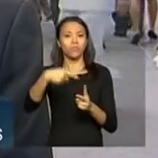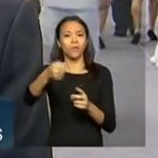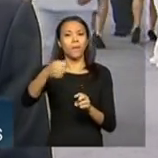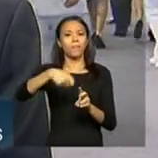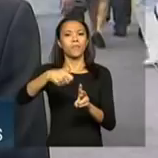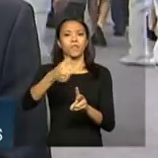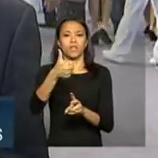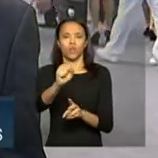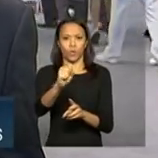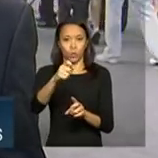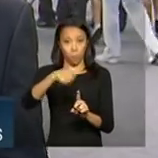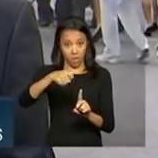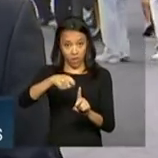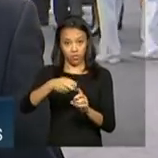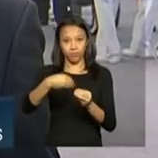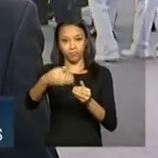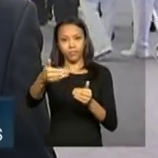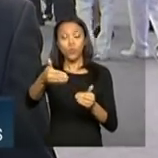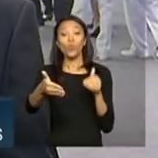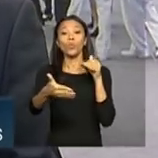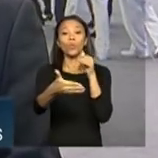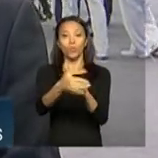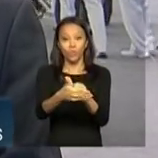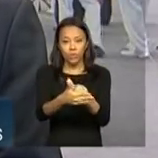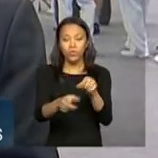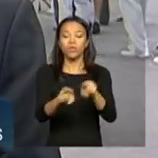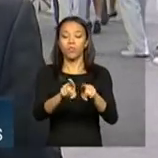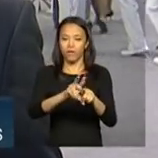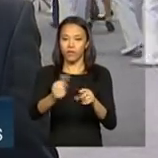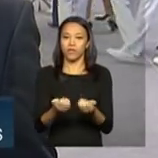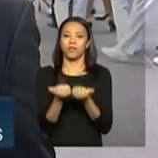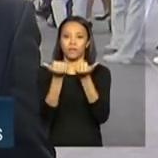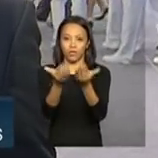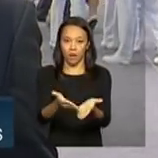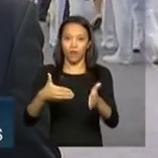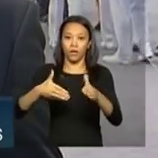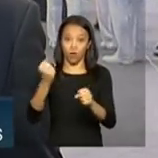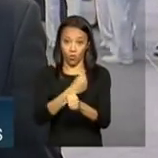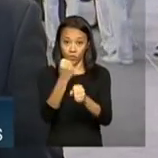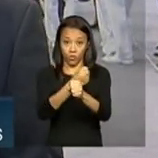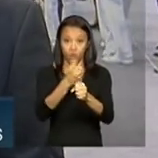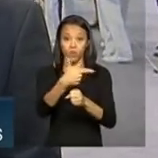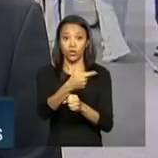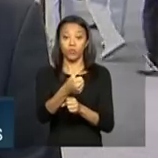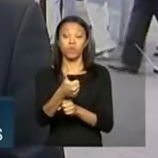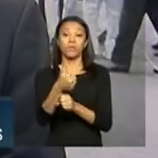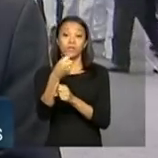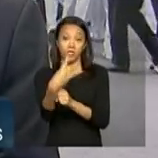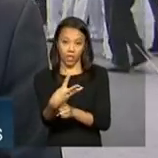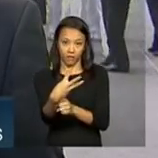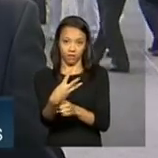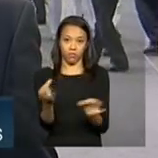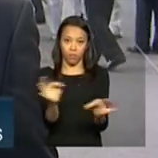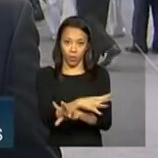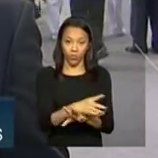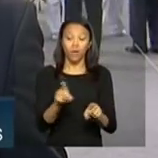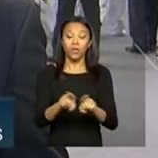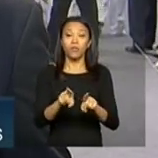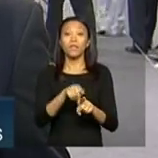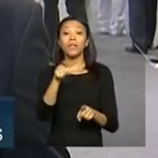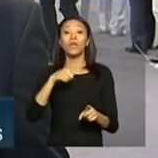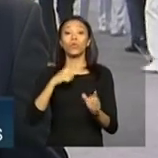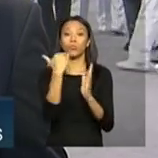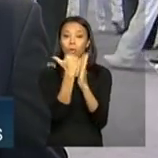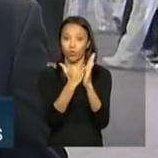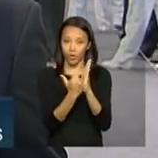18 meses, sendo que o último será entregue também em 2023. O PROSUB, Programa de Desenvolvimento